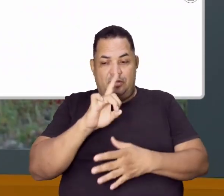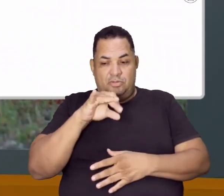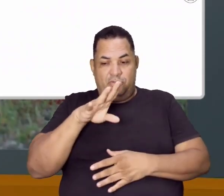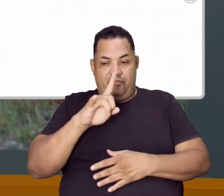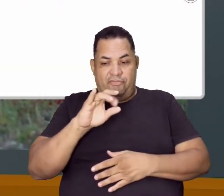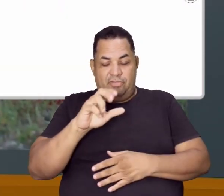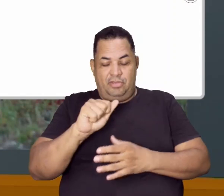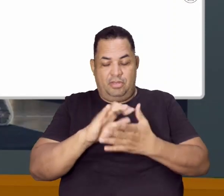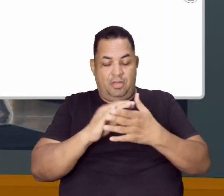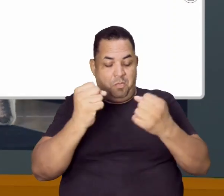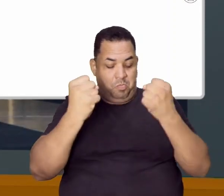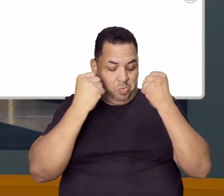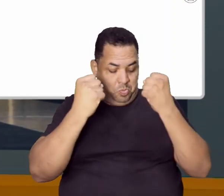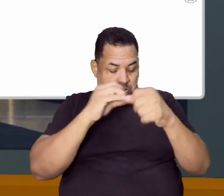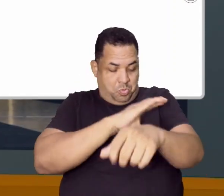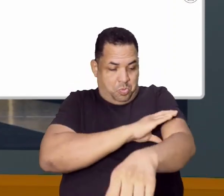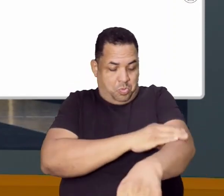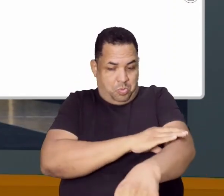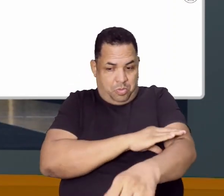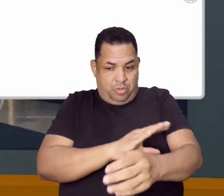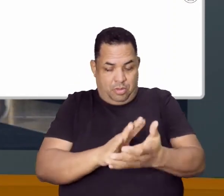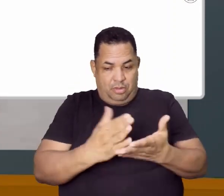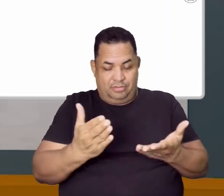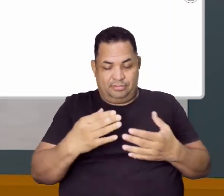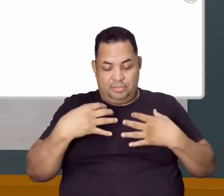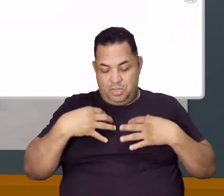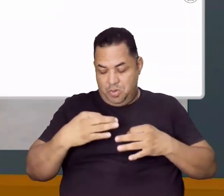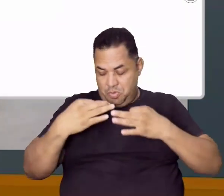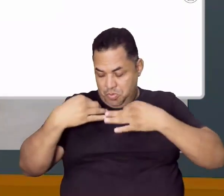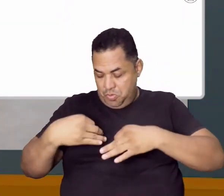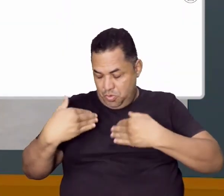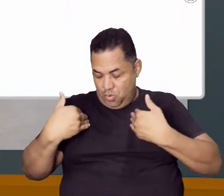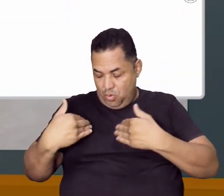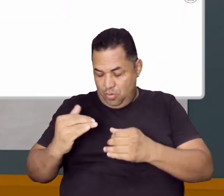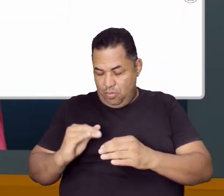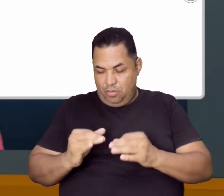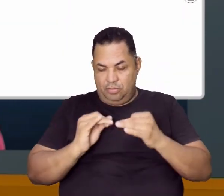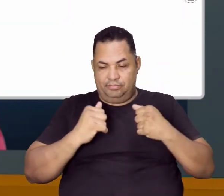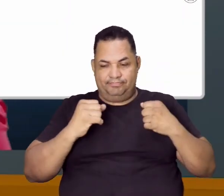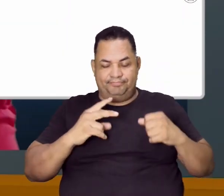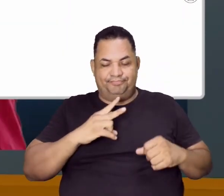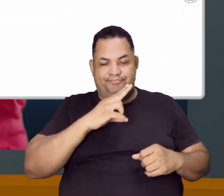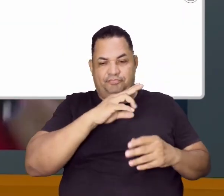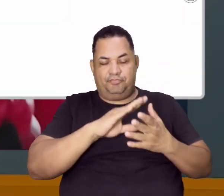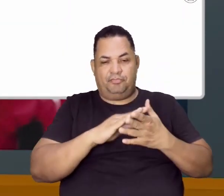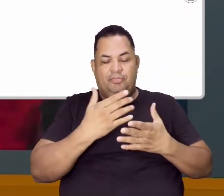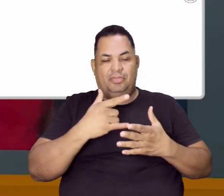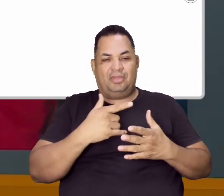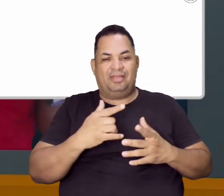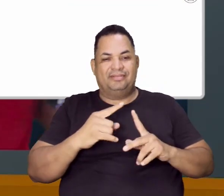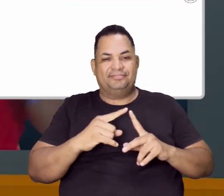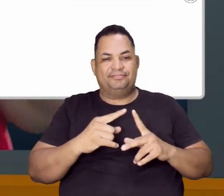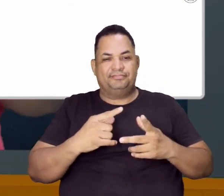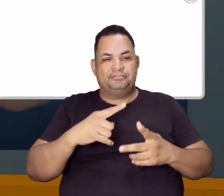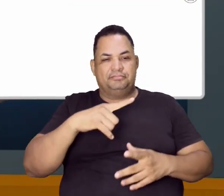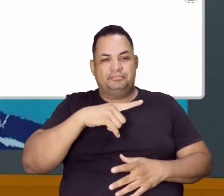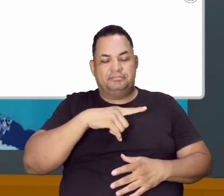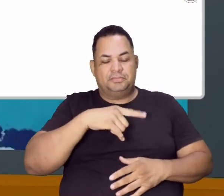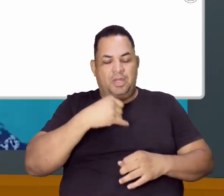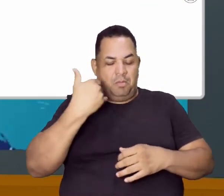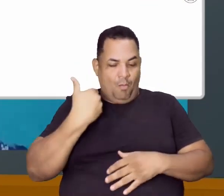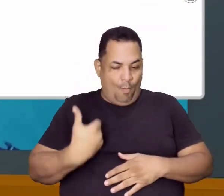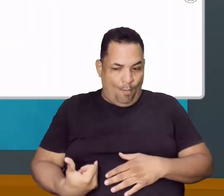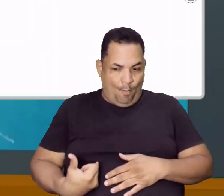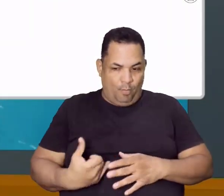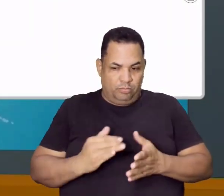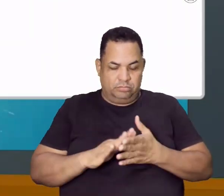muscular. Eu tô muito bem definido, né? Tô forte, mas eu não tô o suficiente. Eu ainda tô muito magrela, eu